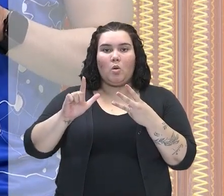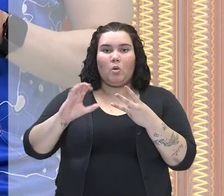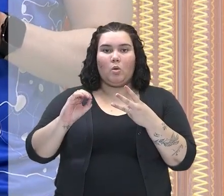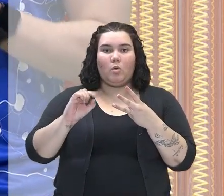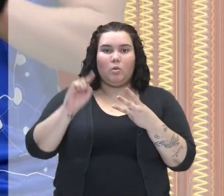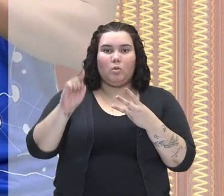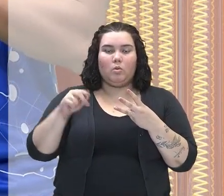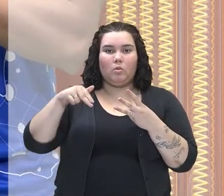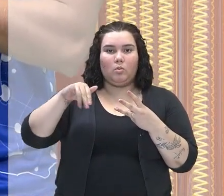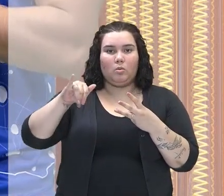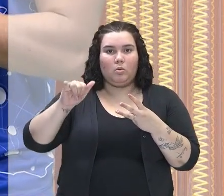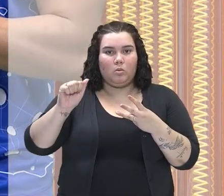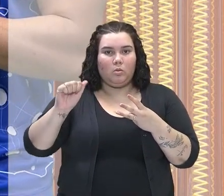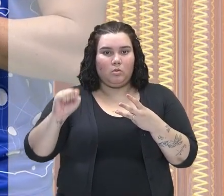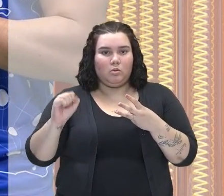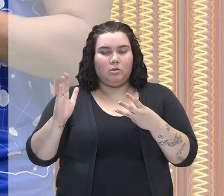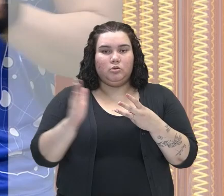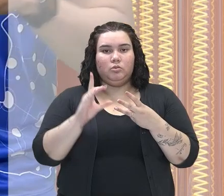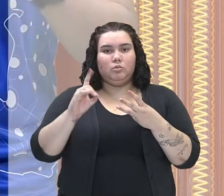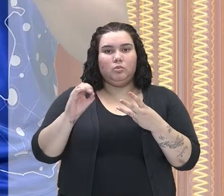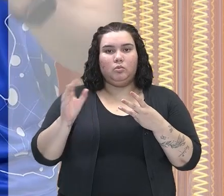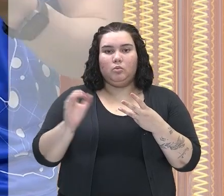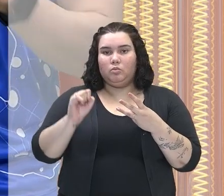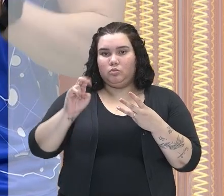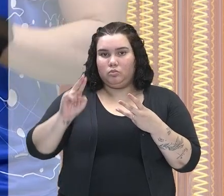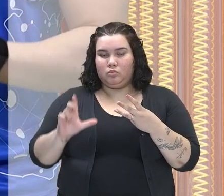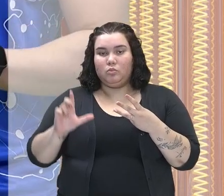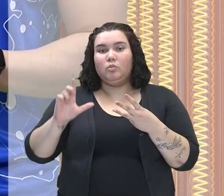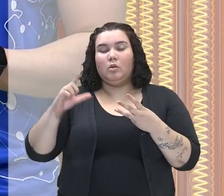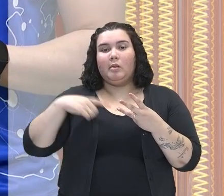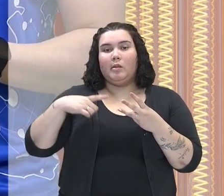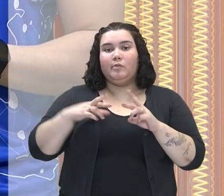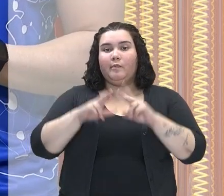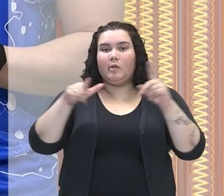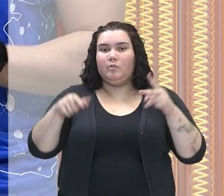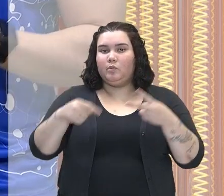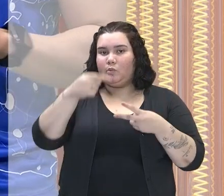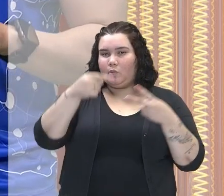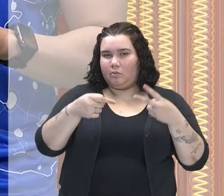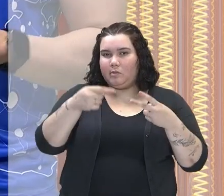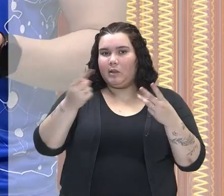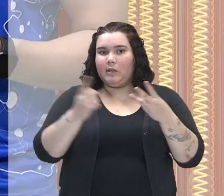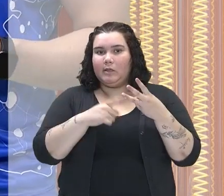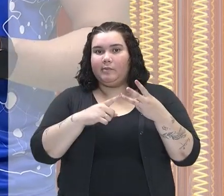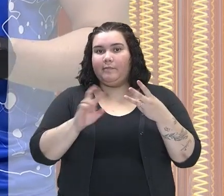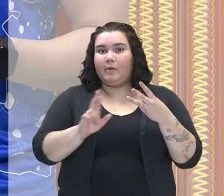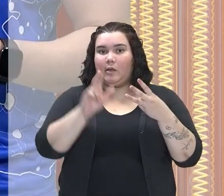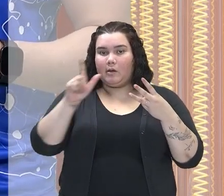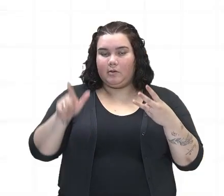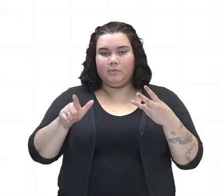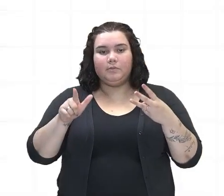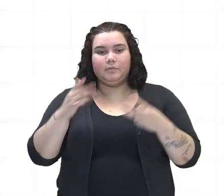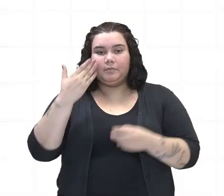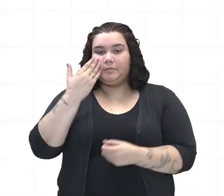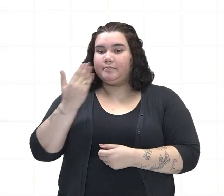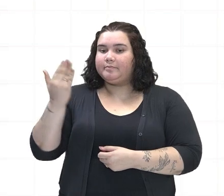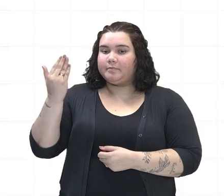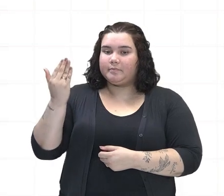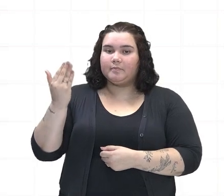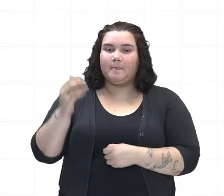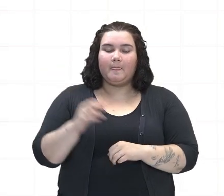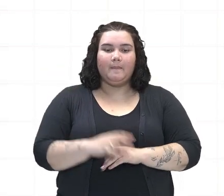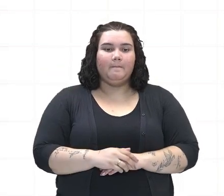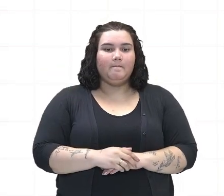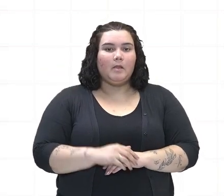colônias do norte, como das colônias de centro. E a gente vai entender quais são as características lá das colônias do sul. Acompanhe comigo. Bem,